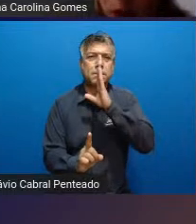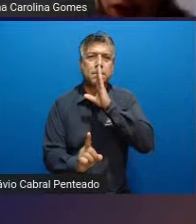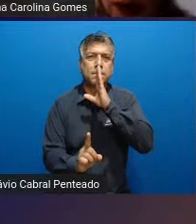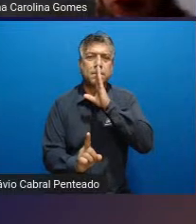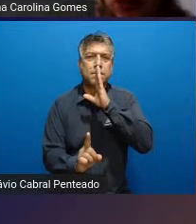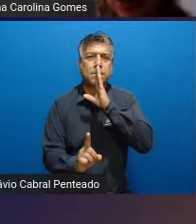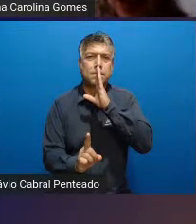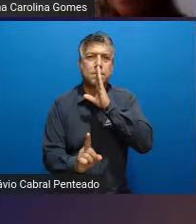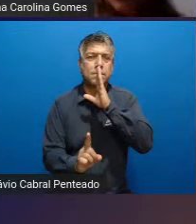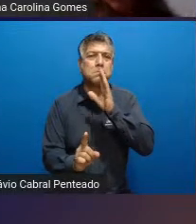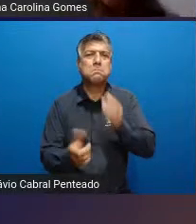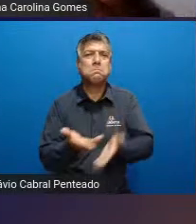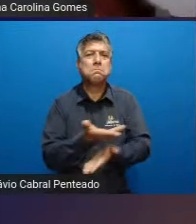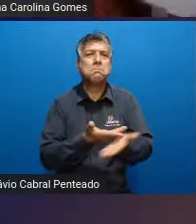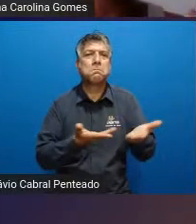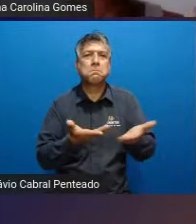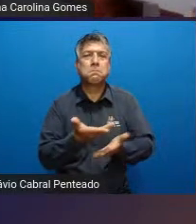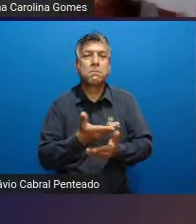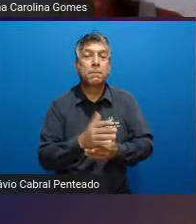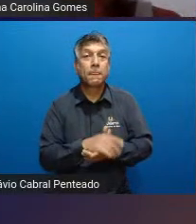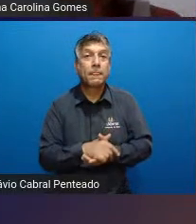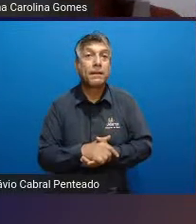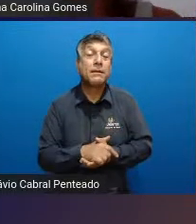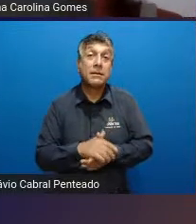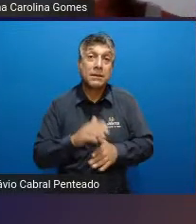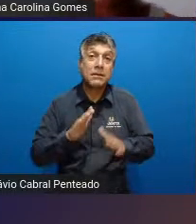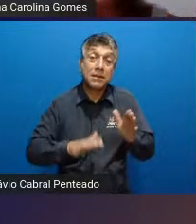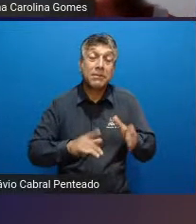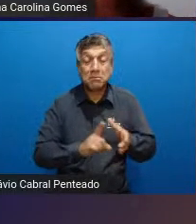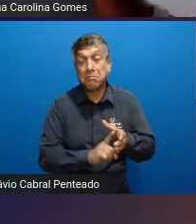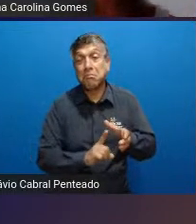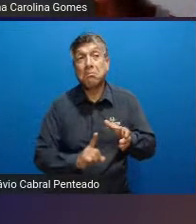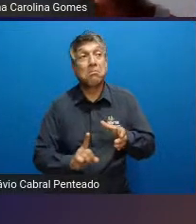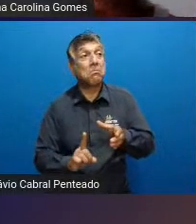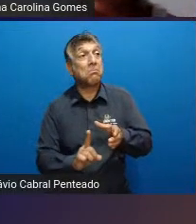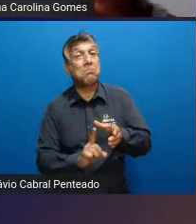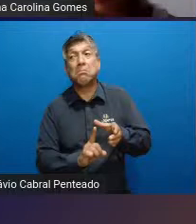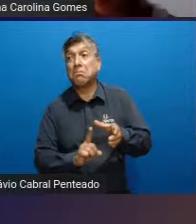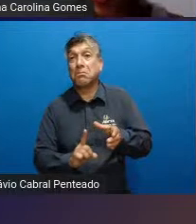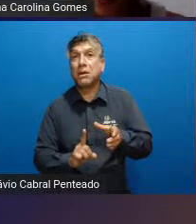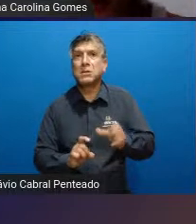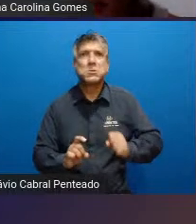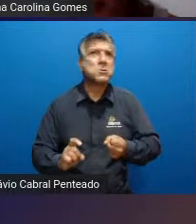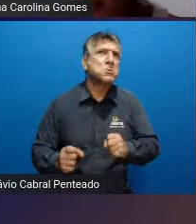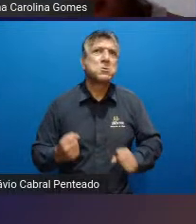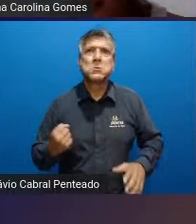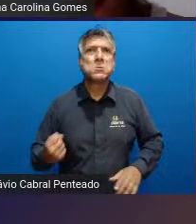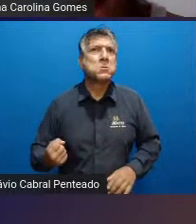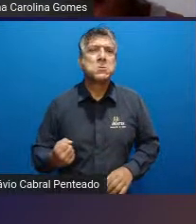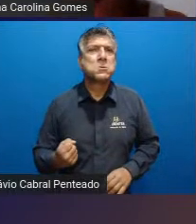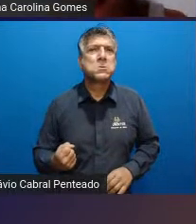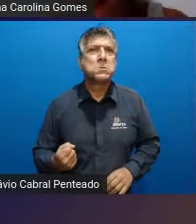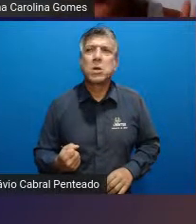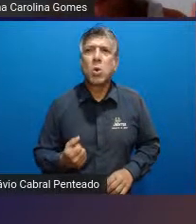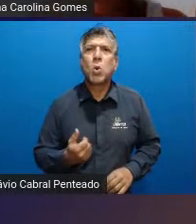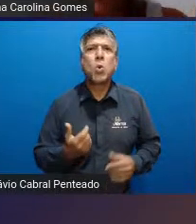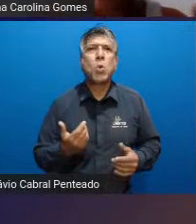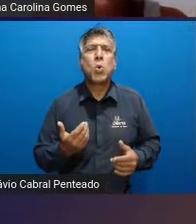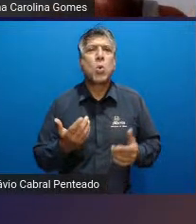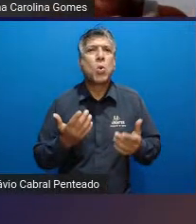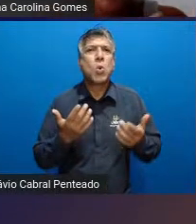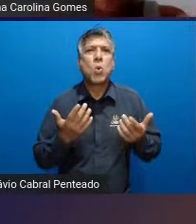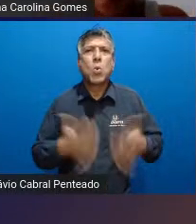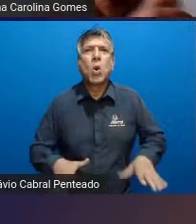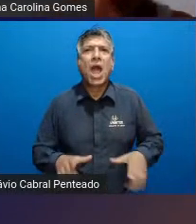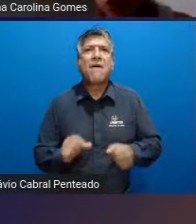o comportamento apática no caso eles são mais isolados às vezes eles são agressivos eles dizem pra gente que eles não querem que eles não